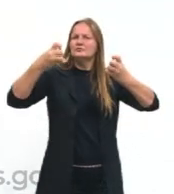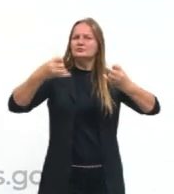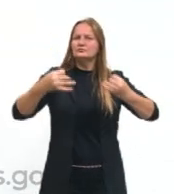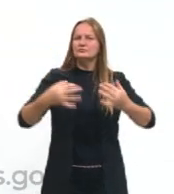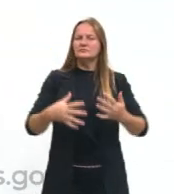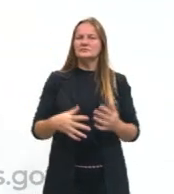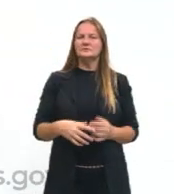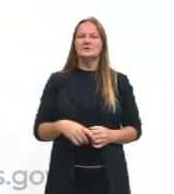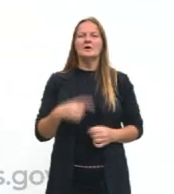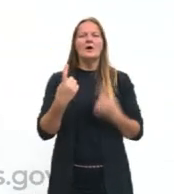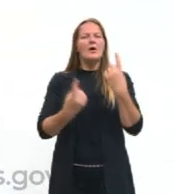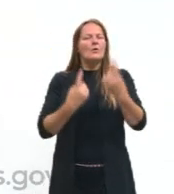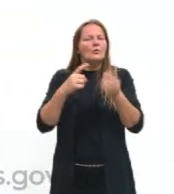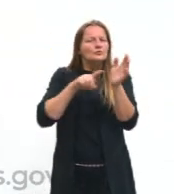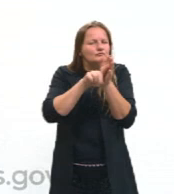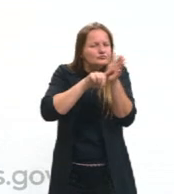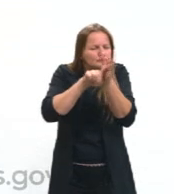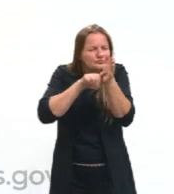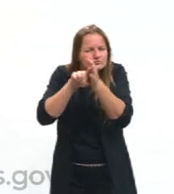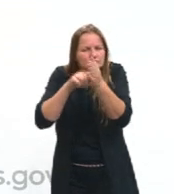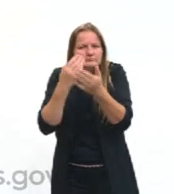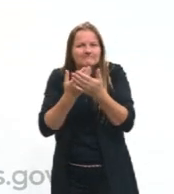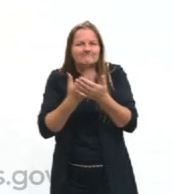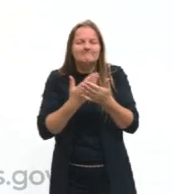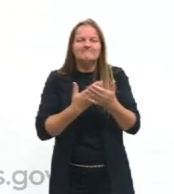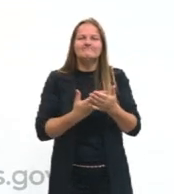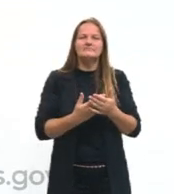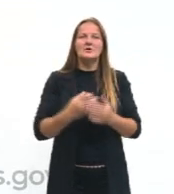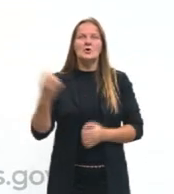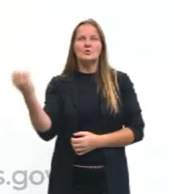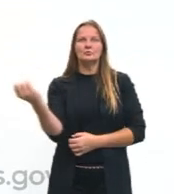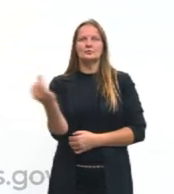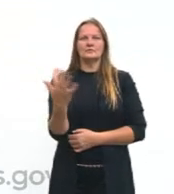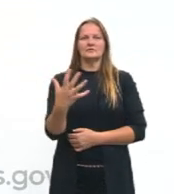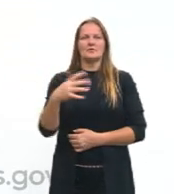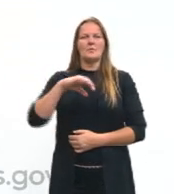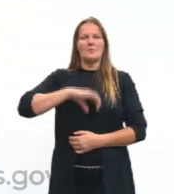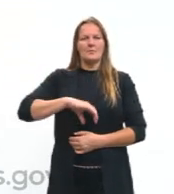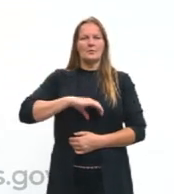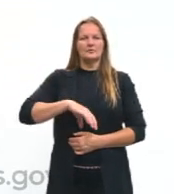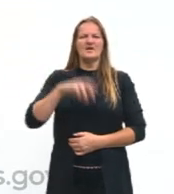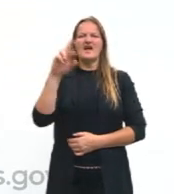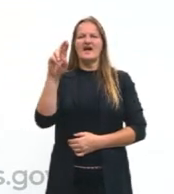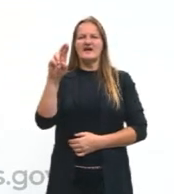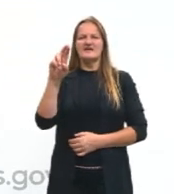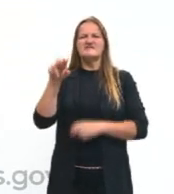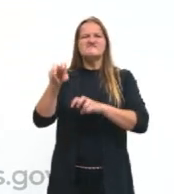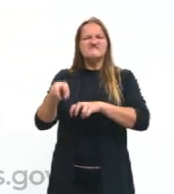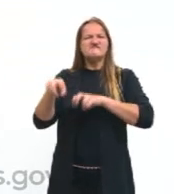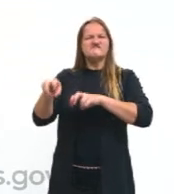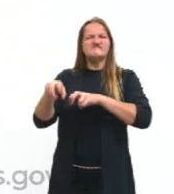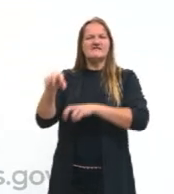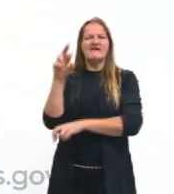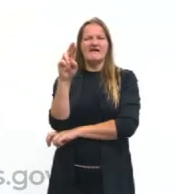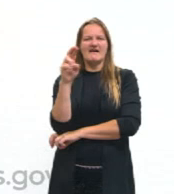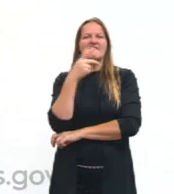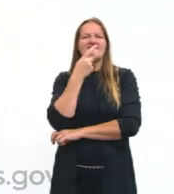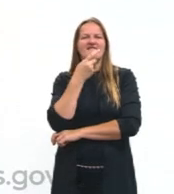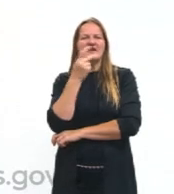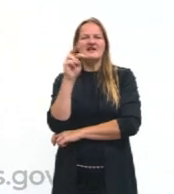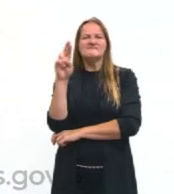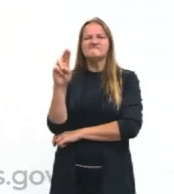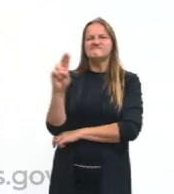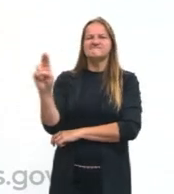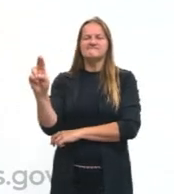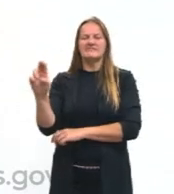acordo com alguns estudos, uma inovação do português brasileiro é o R caipira, às vezes tão